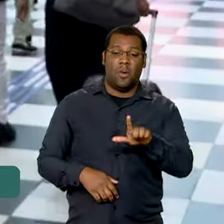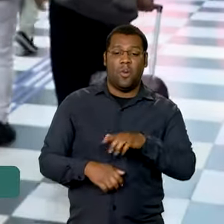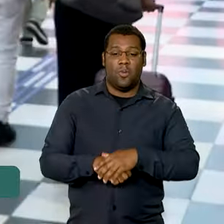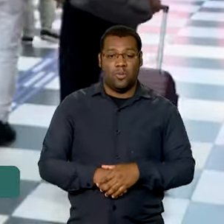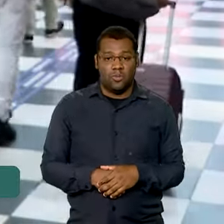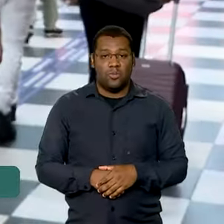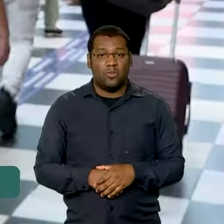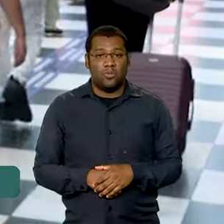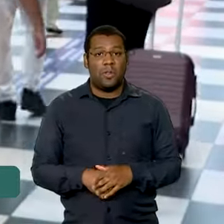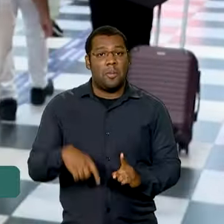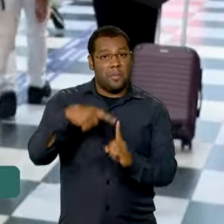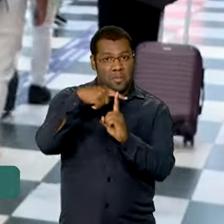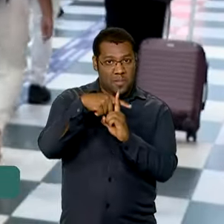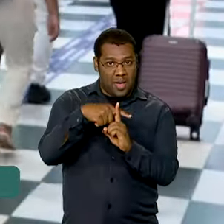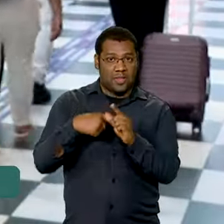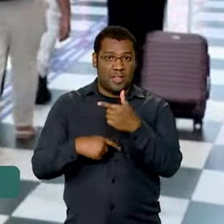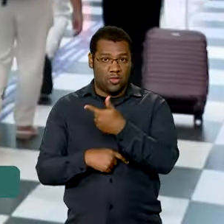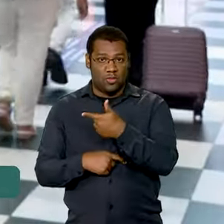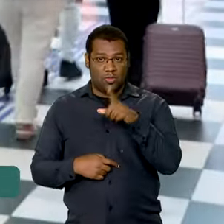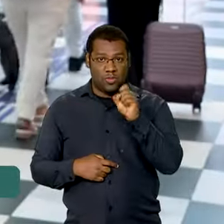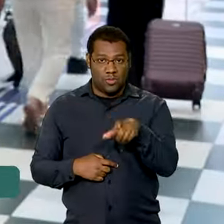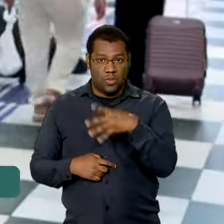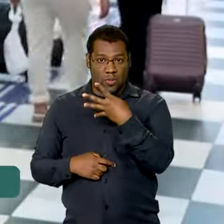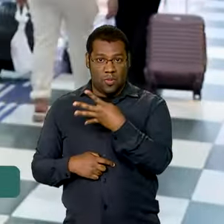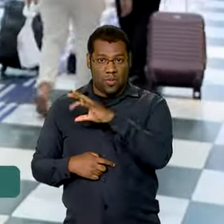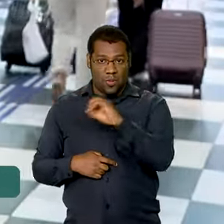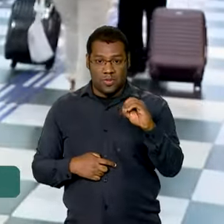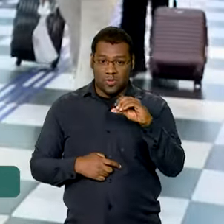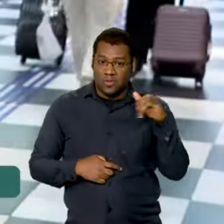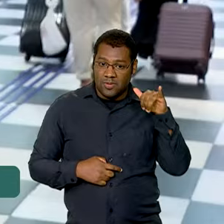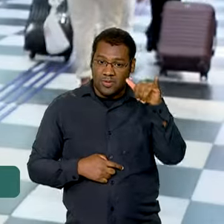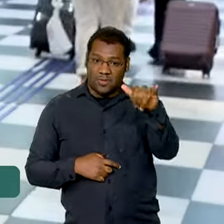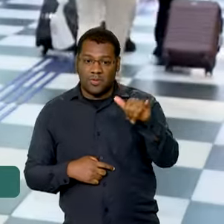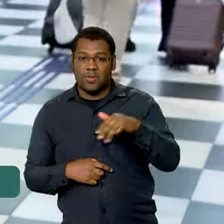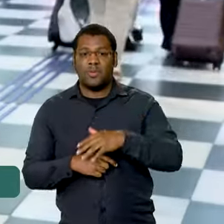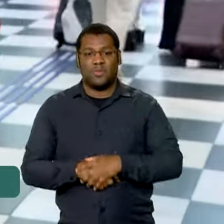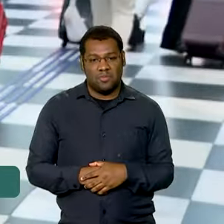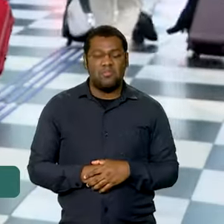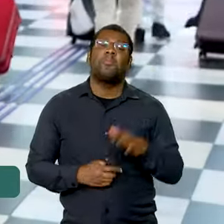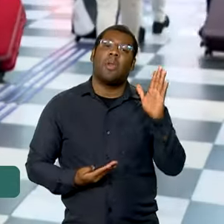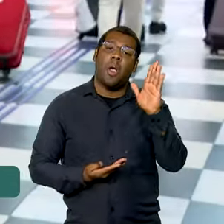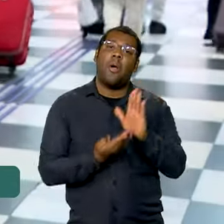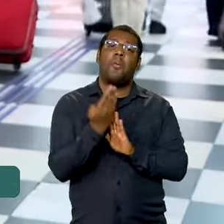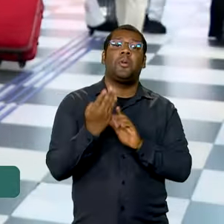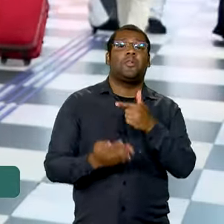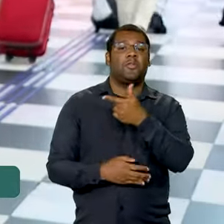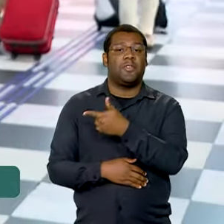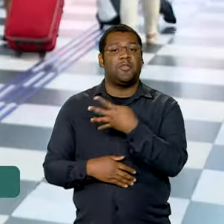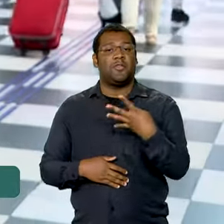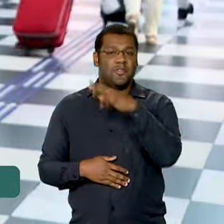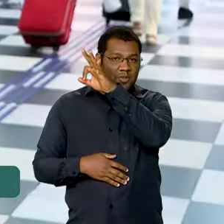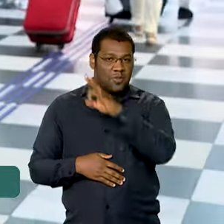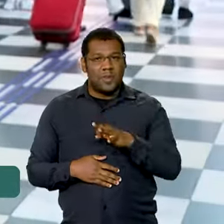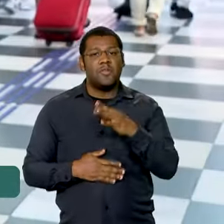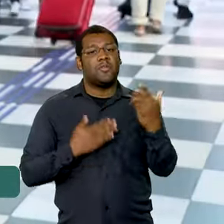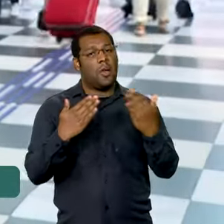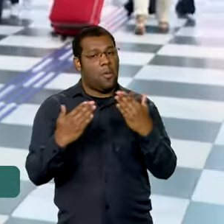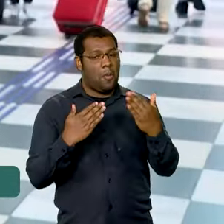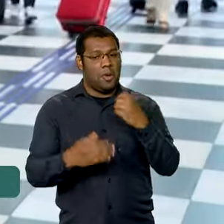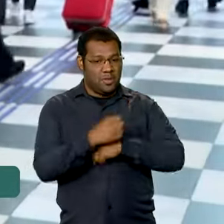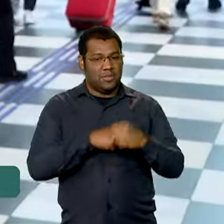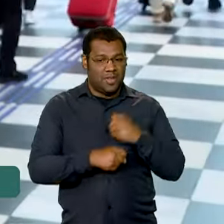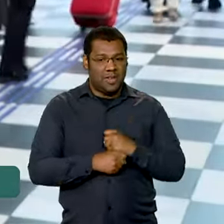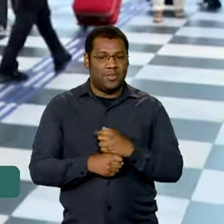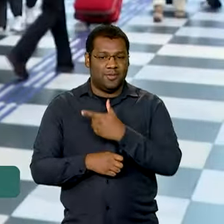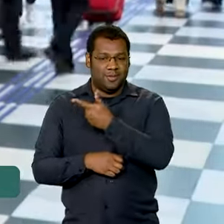voos a mais, uma alta de 24% também com relação ao mesmo período do ano passado.